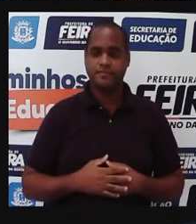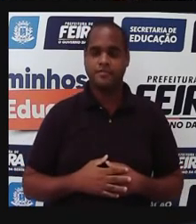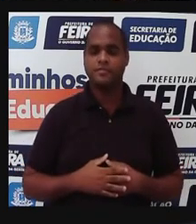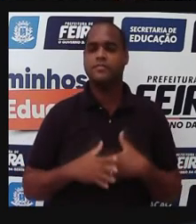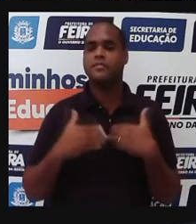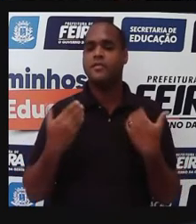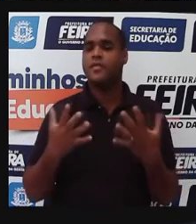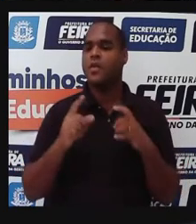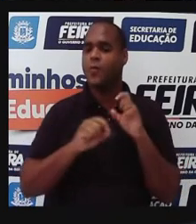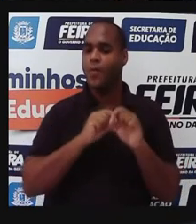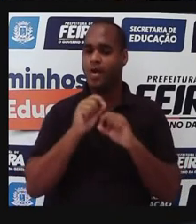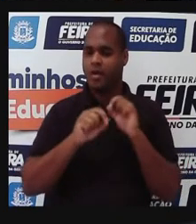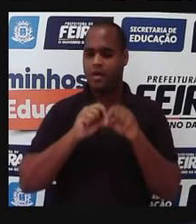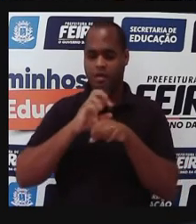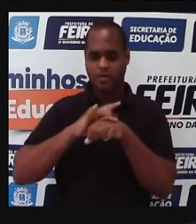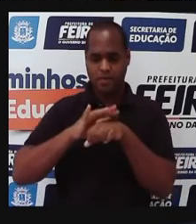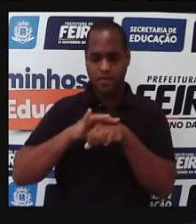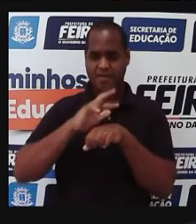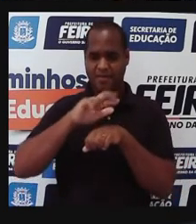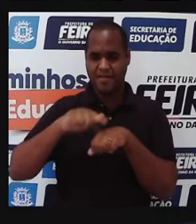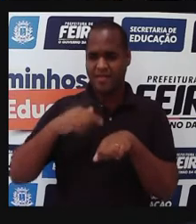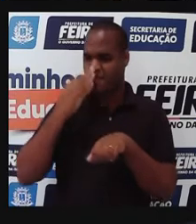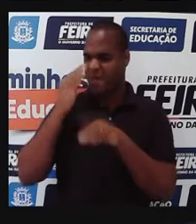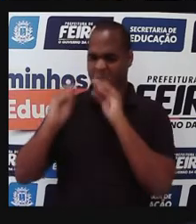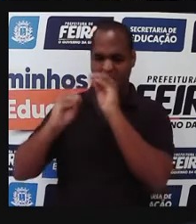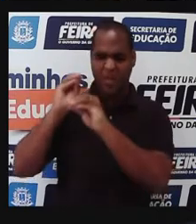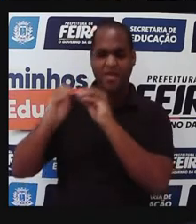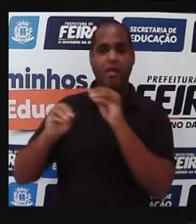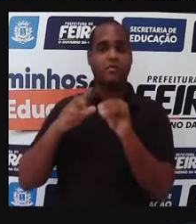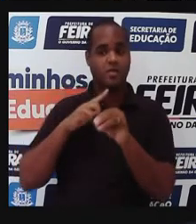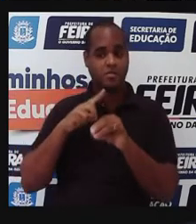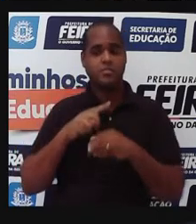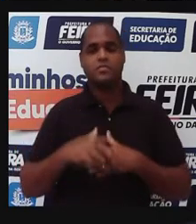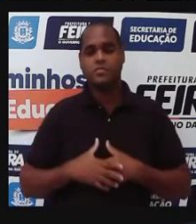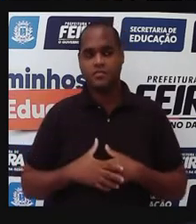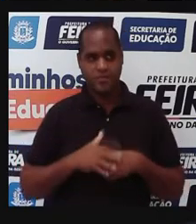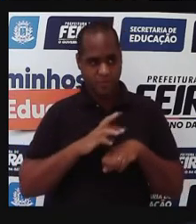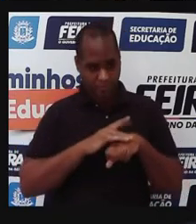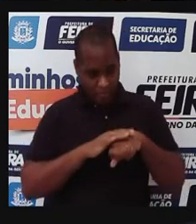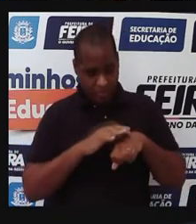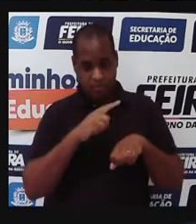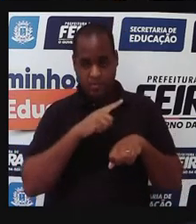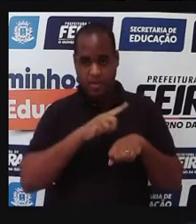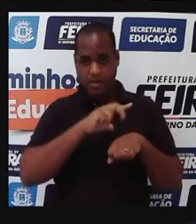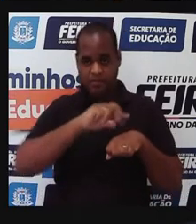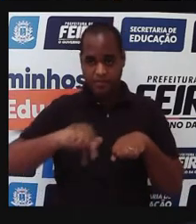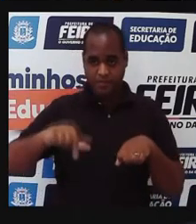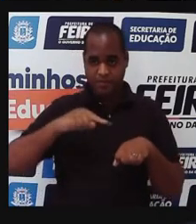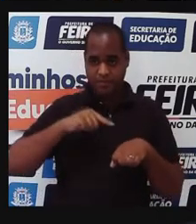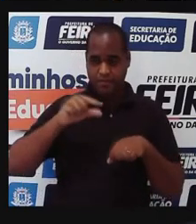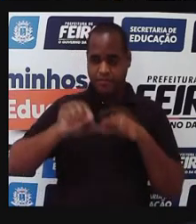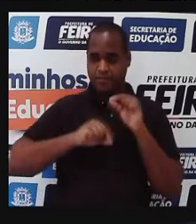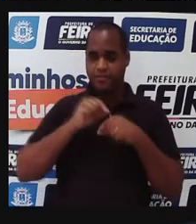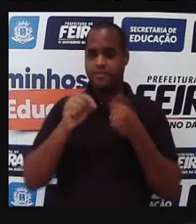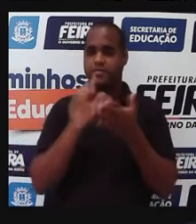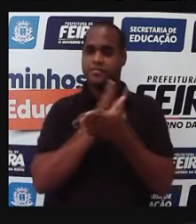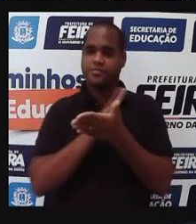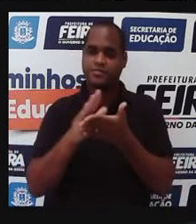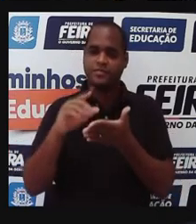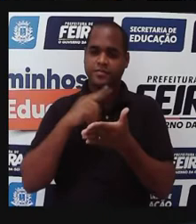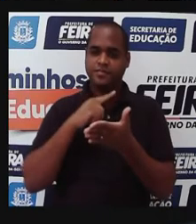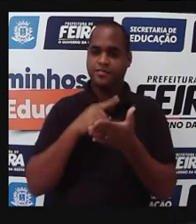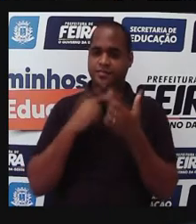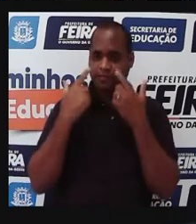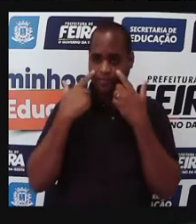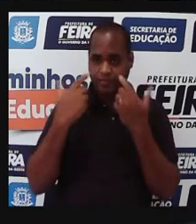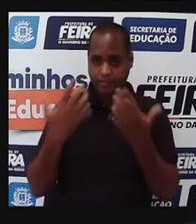E aí, quais são essas doenças negligenciadas? Olha só, as doenças negligenciadas, a Pró trouxe alguns exemplos,